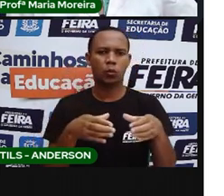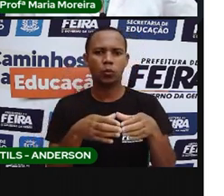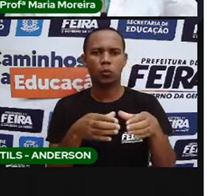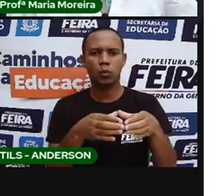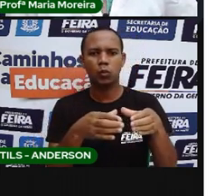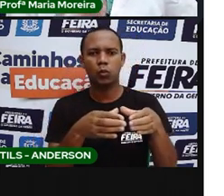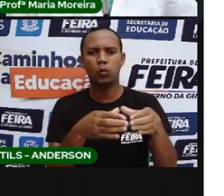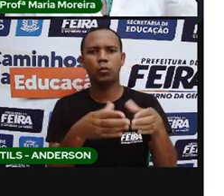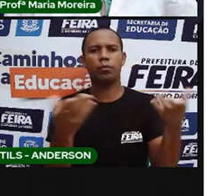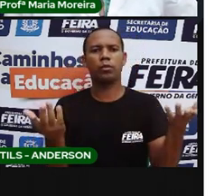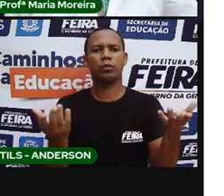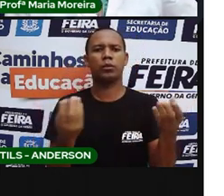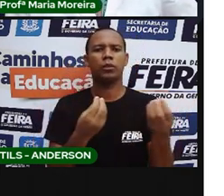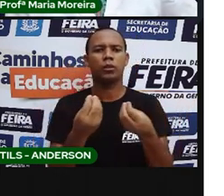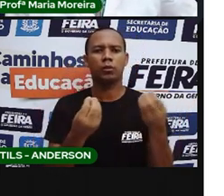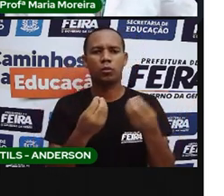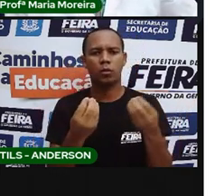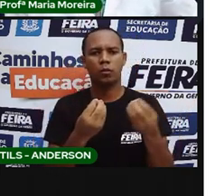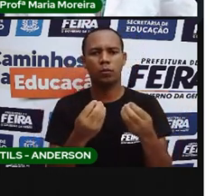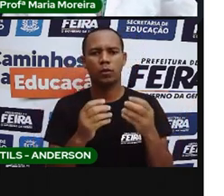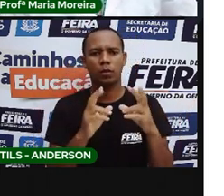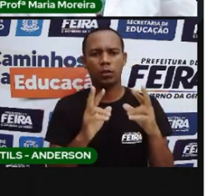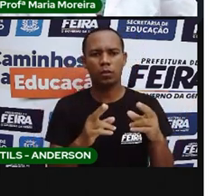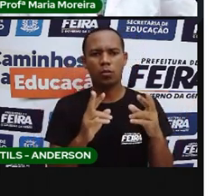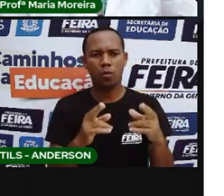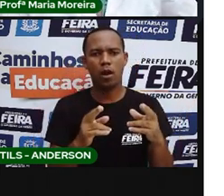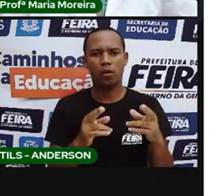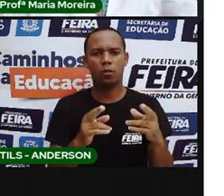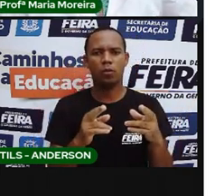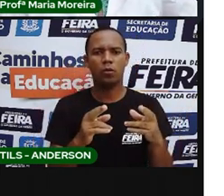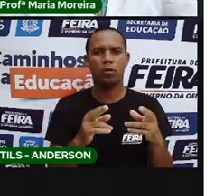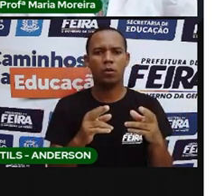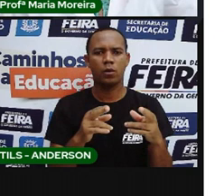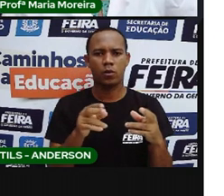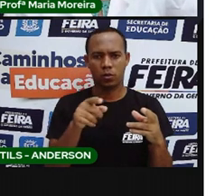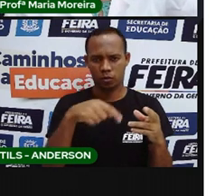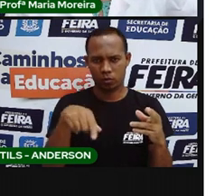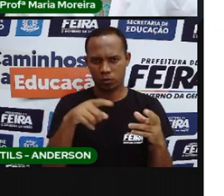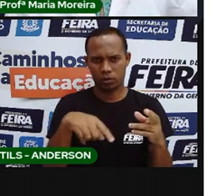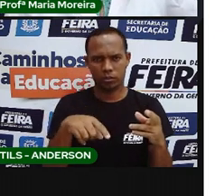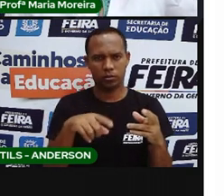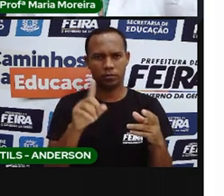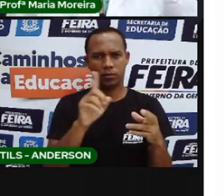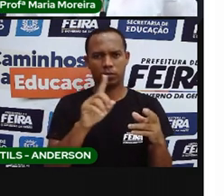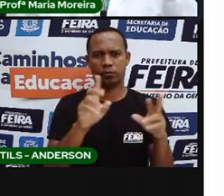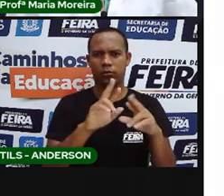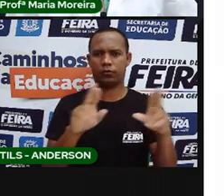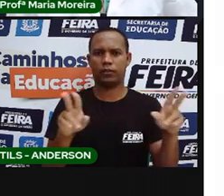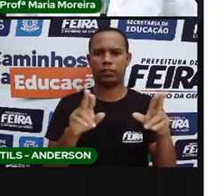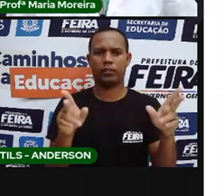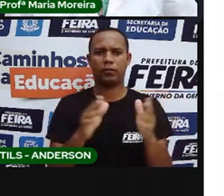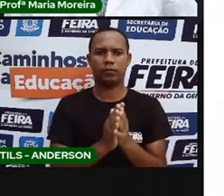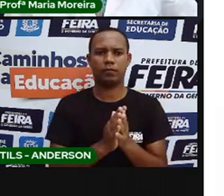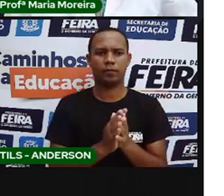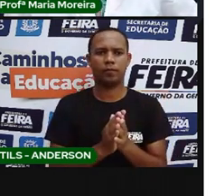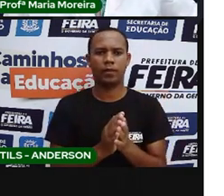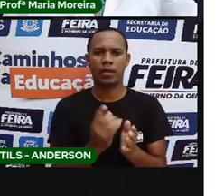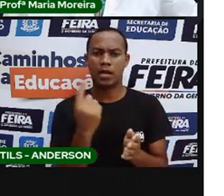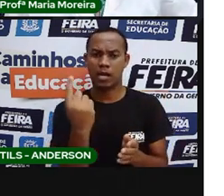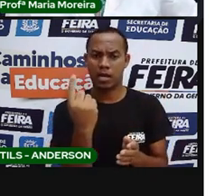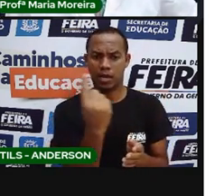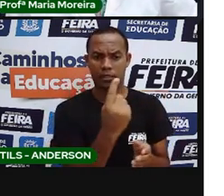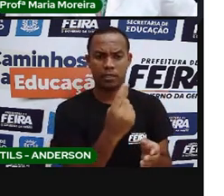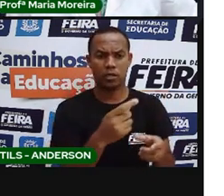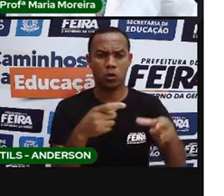aldeias, que não era como a nossa organização política, mas era uma organização que funcionava e funcionava muito bem, né? Cada tribo tem um